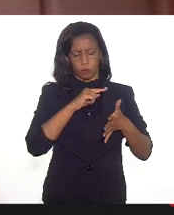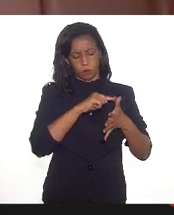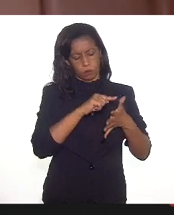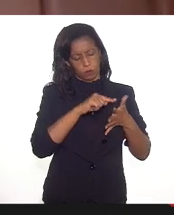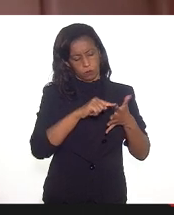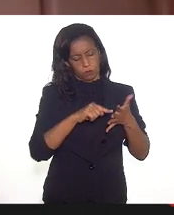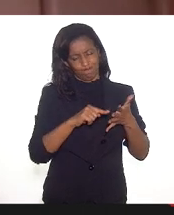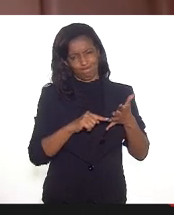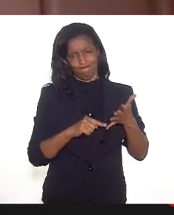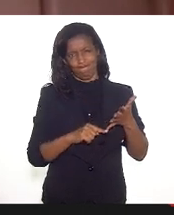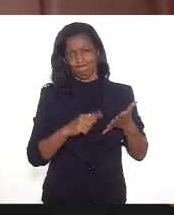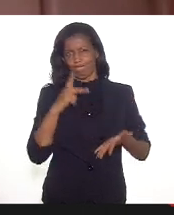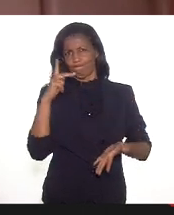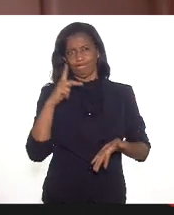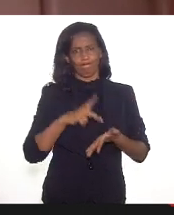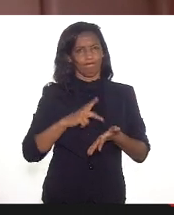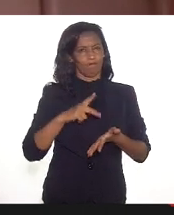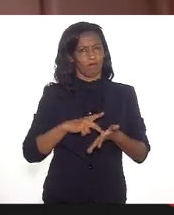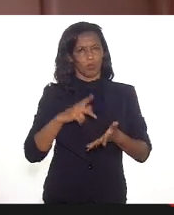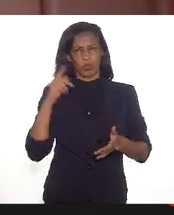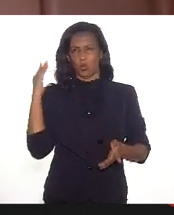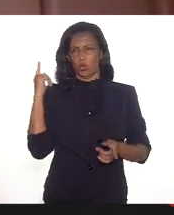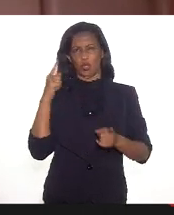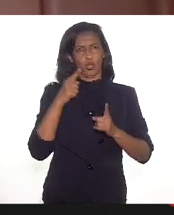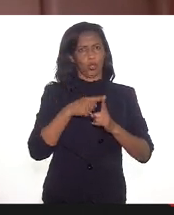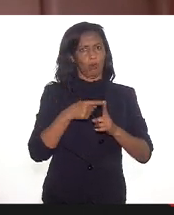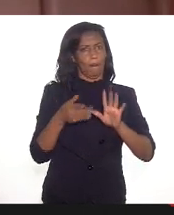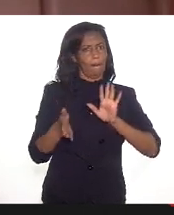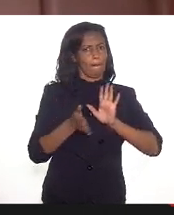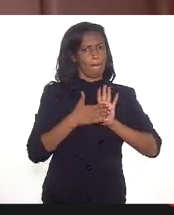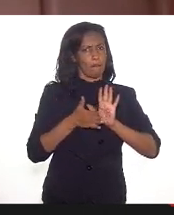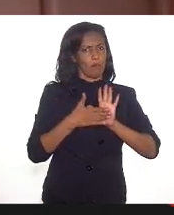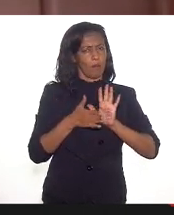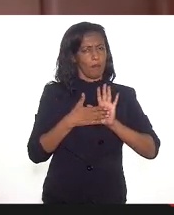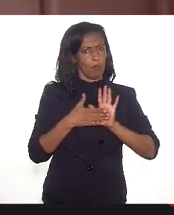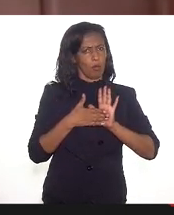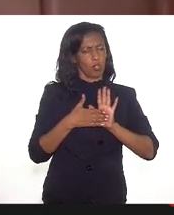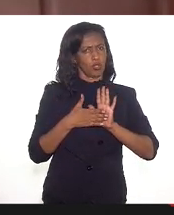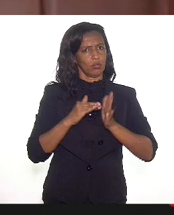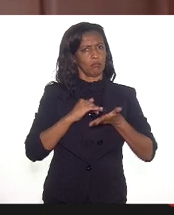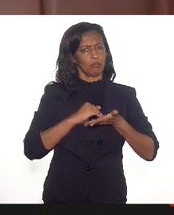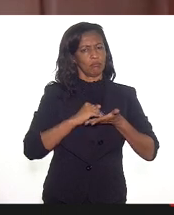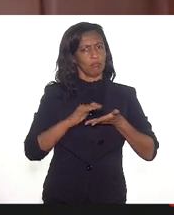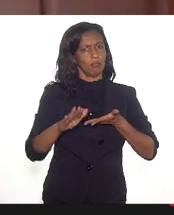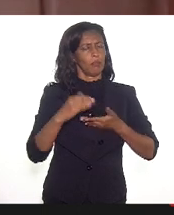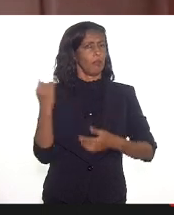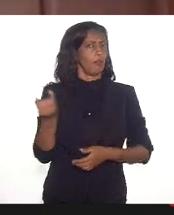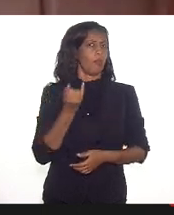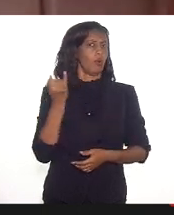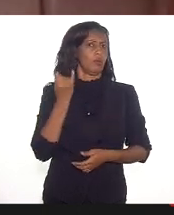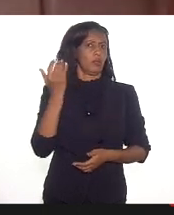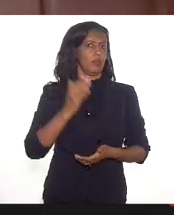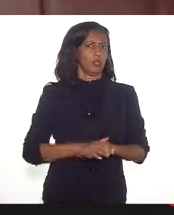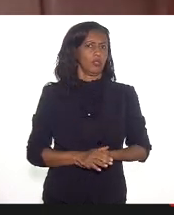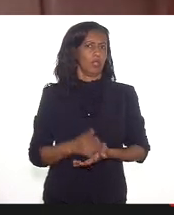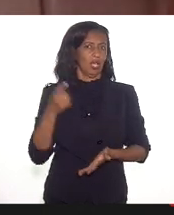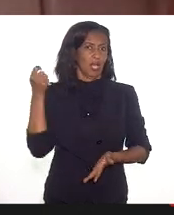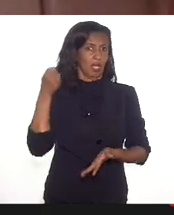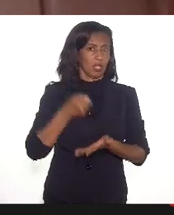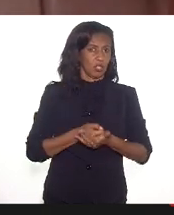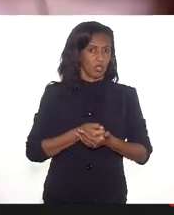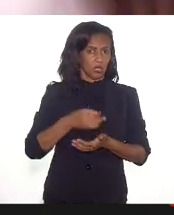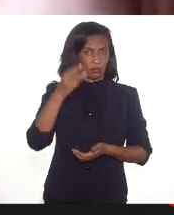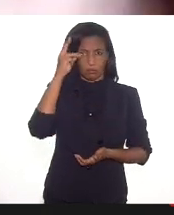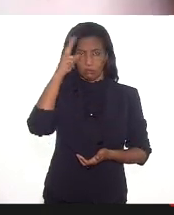muito concretos, muito diretos, com propostas de encaminhamento muito importantes. Acho que a garantia da memória